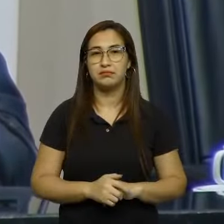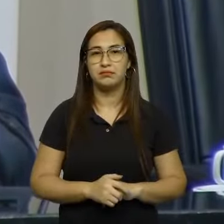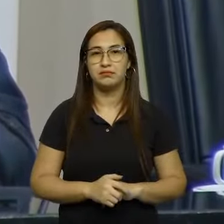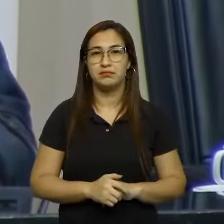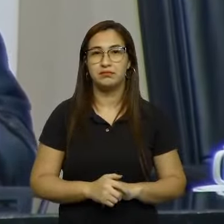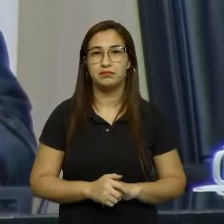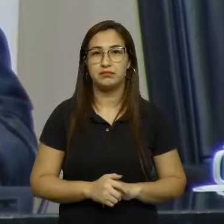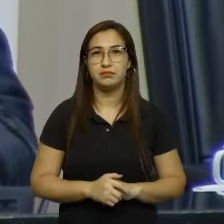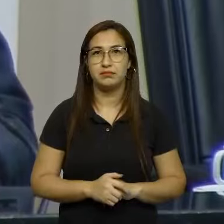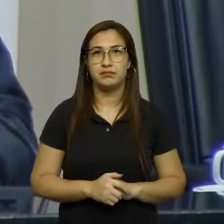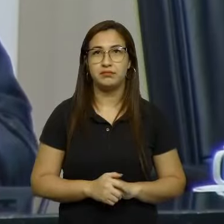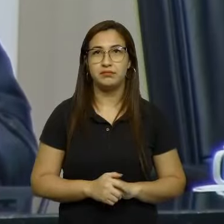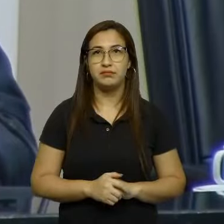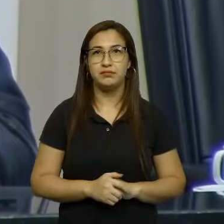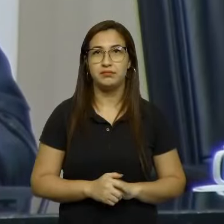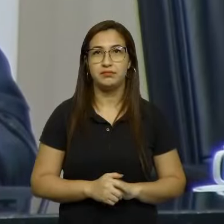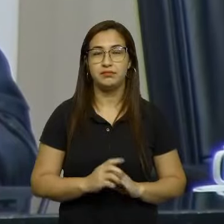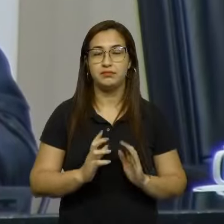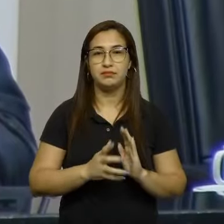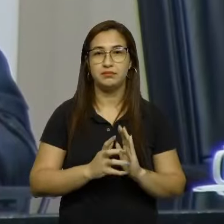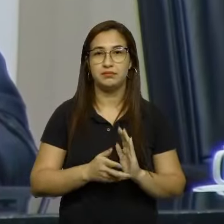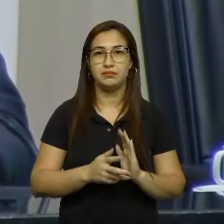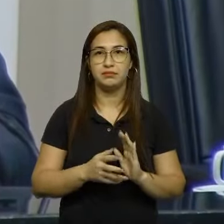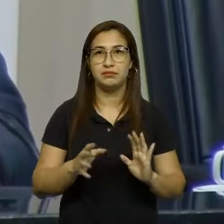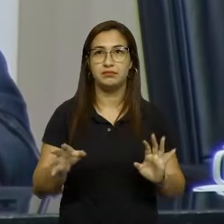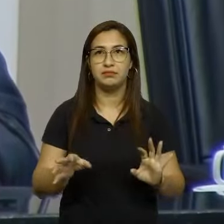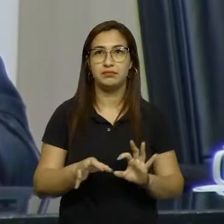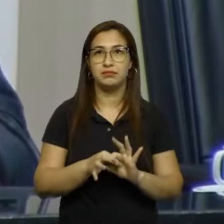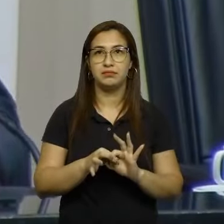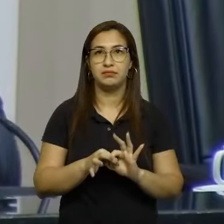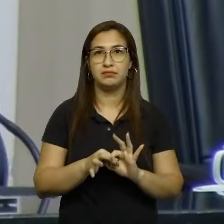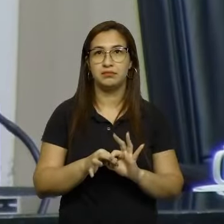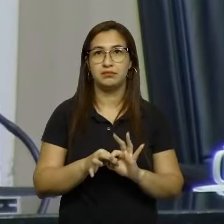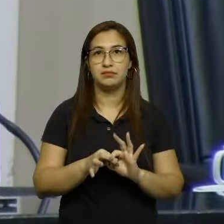Partido União, deputado...